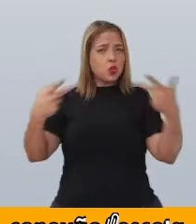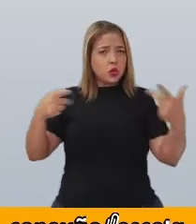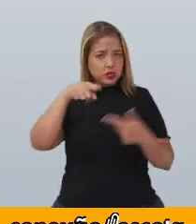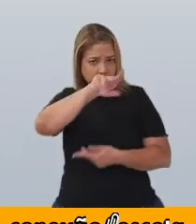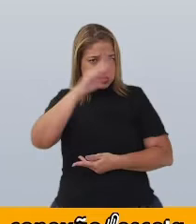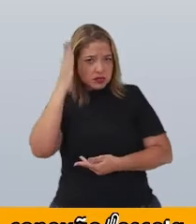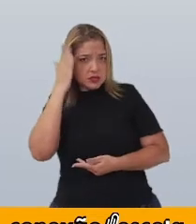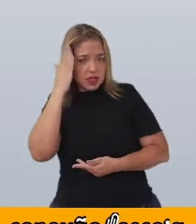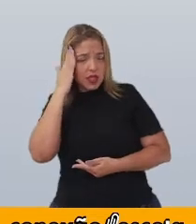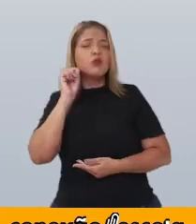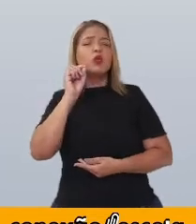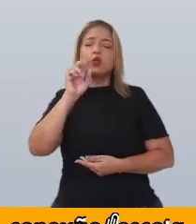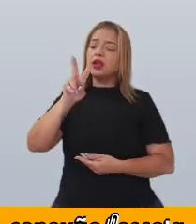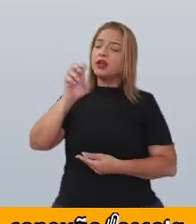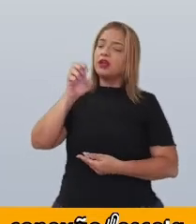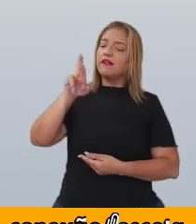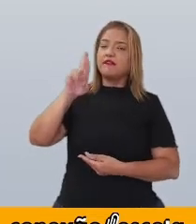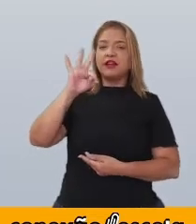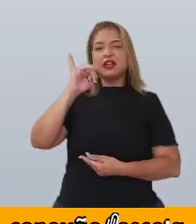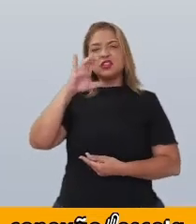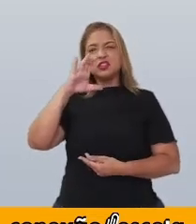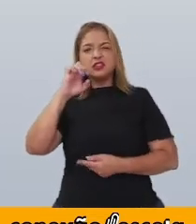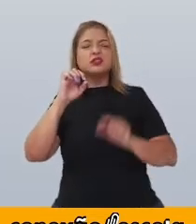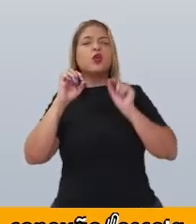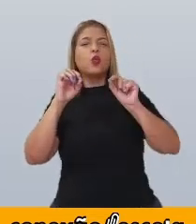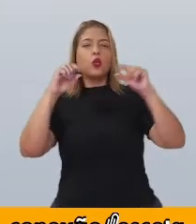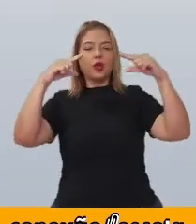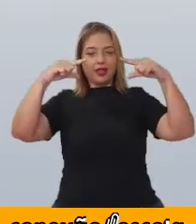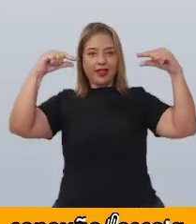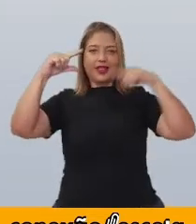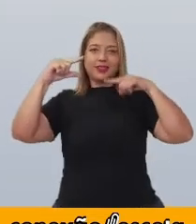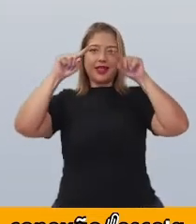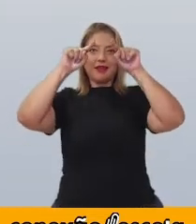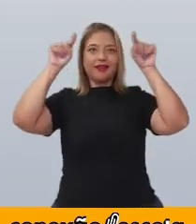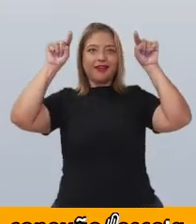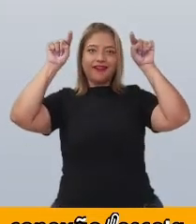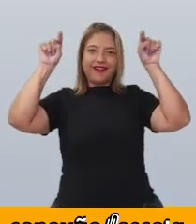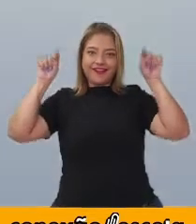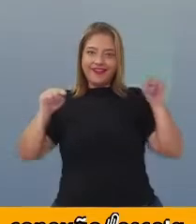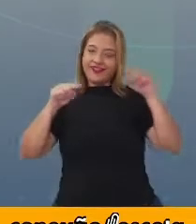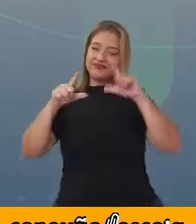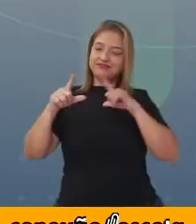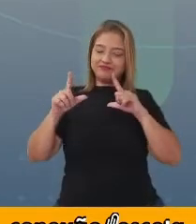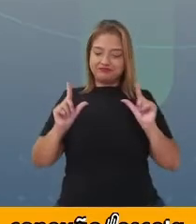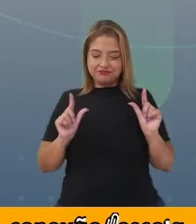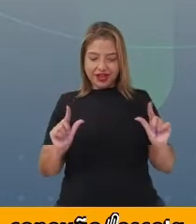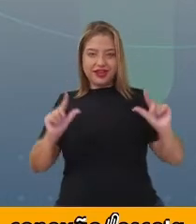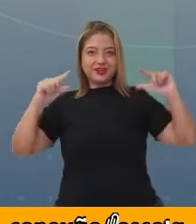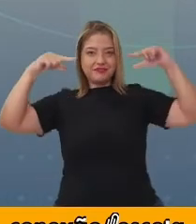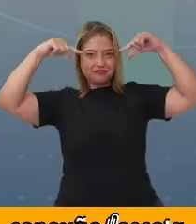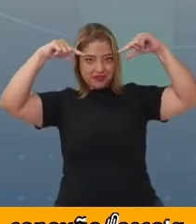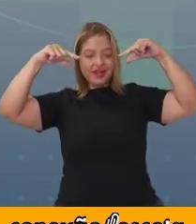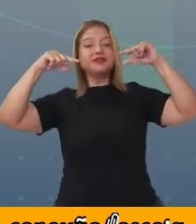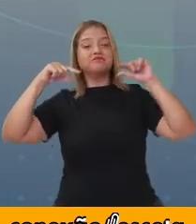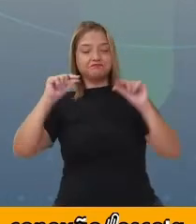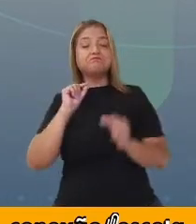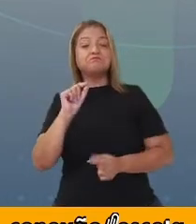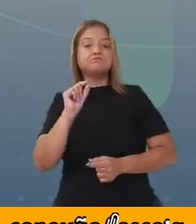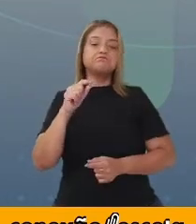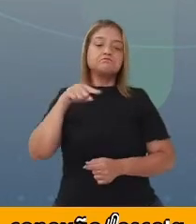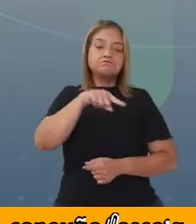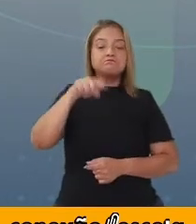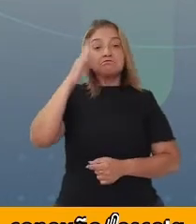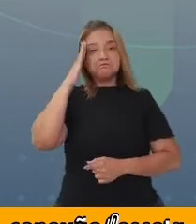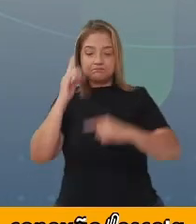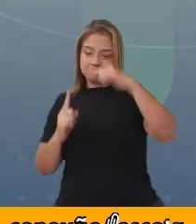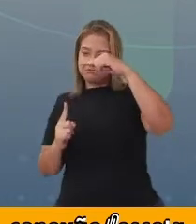de encontro dos lados? Então, olha só, você sabia que são as linhas que